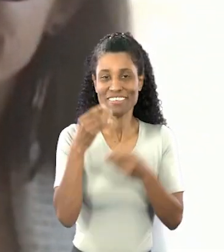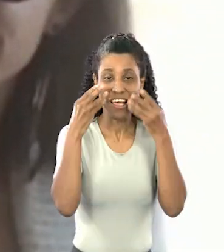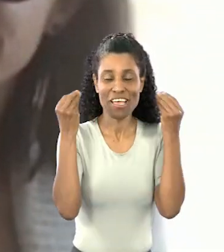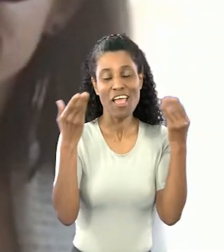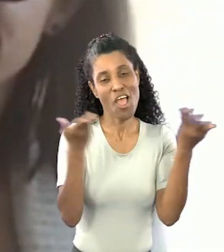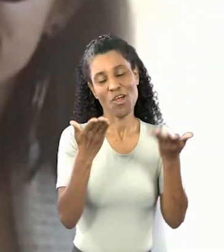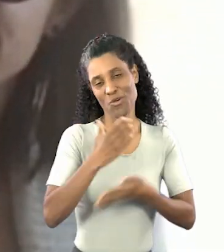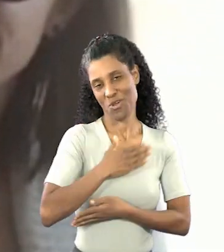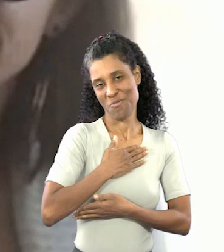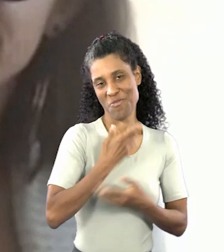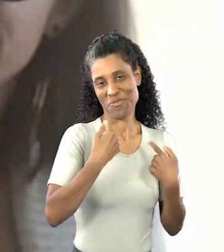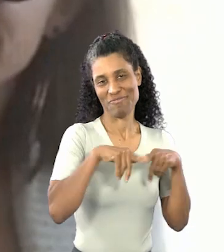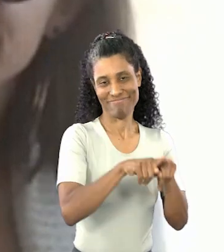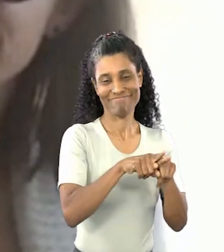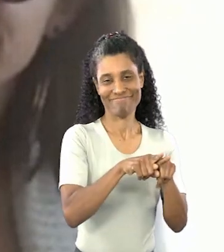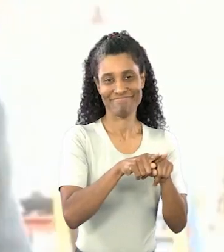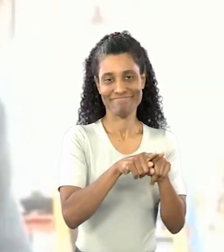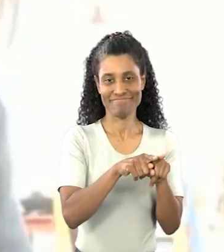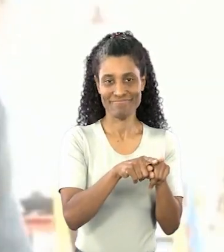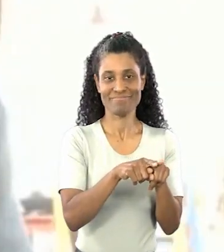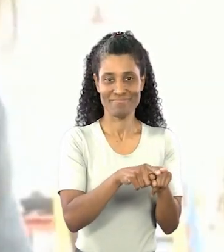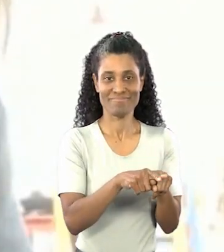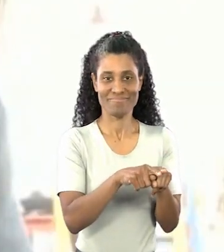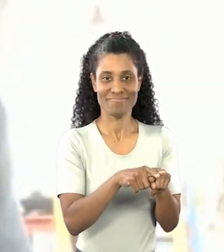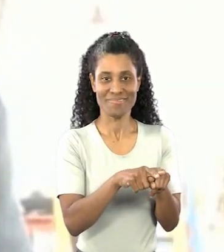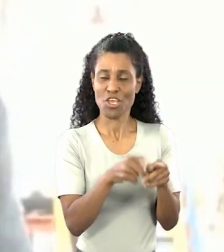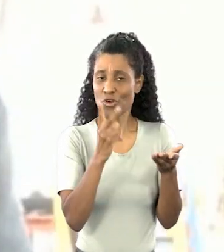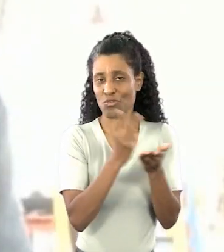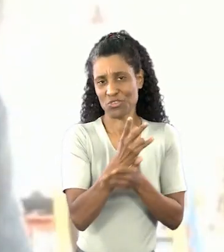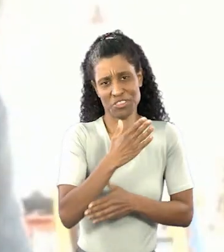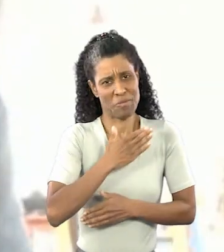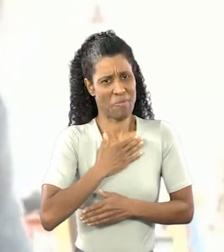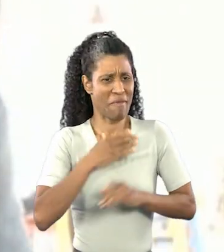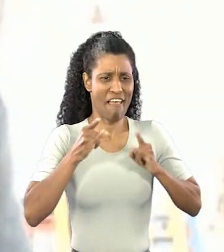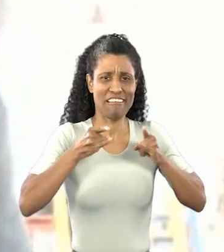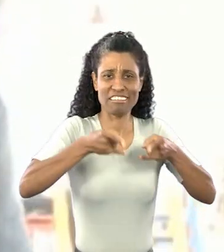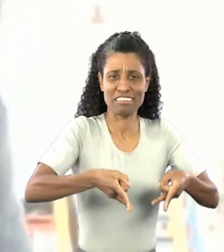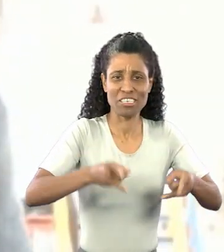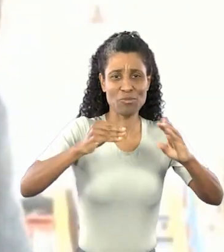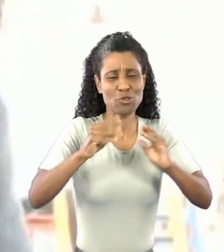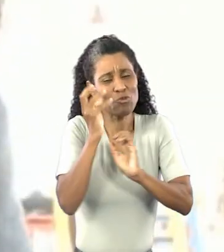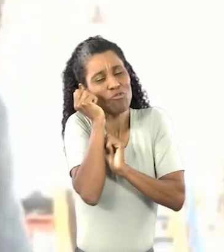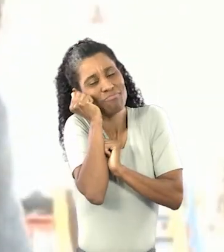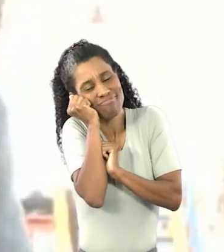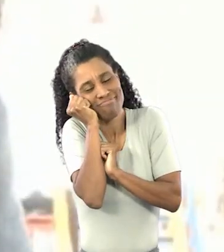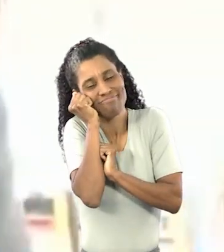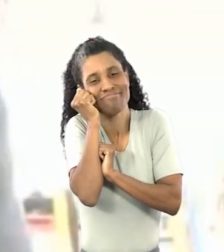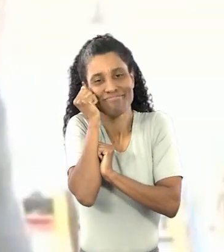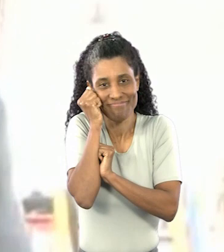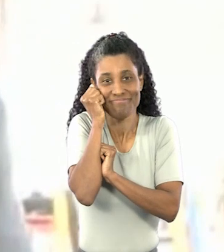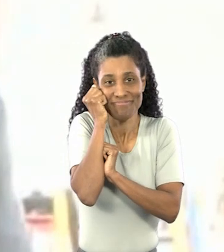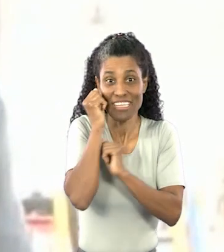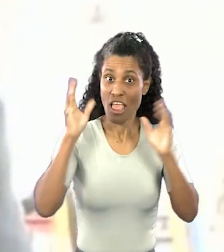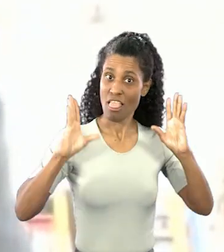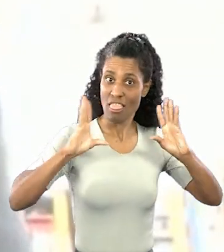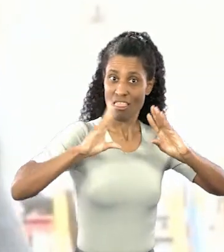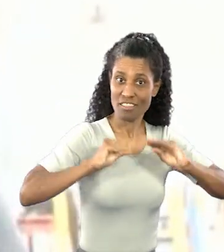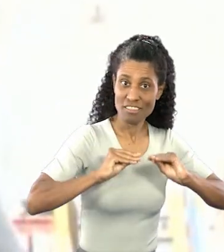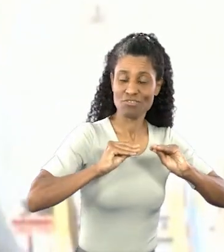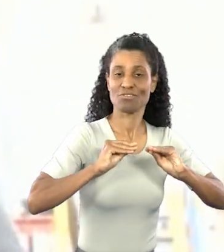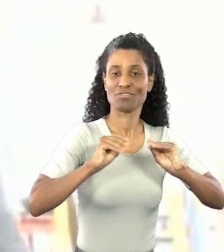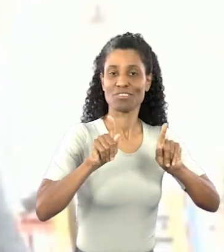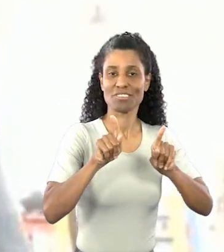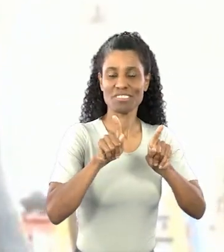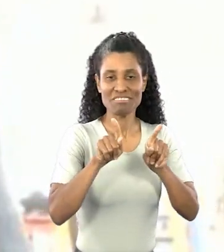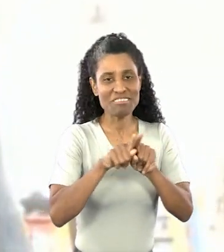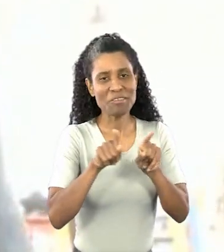E agora elas são minha companhia. E eles vão para cima da minha cama, vão para o sofá dormir. E de